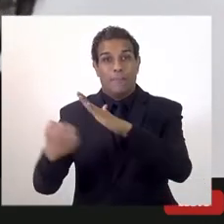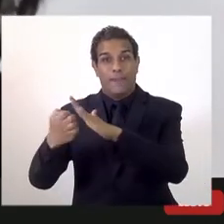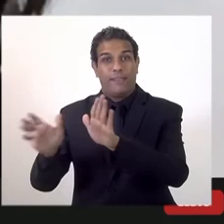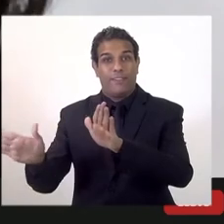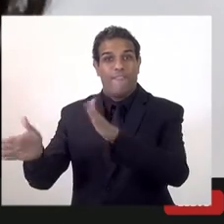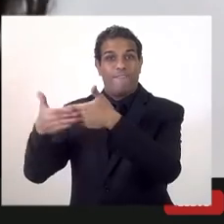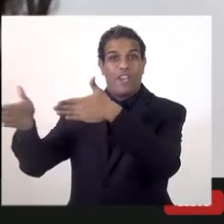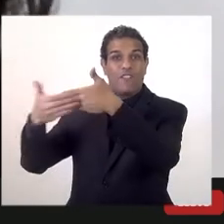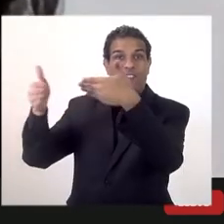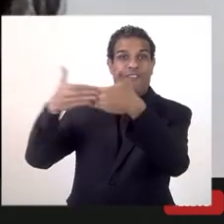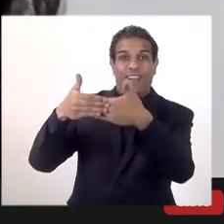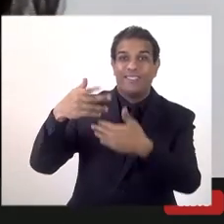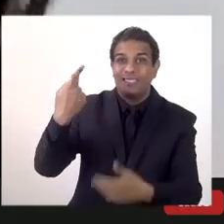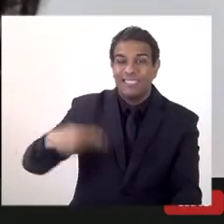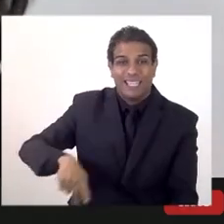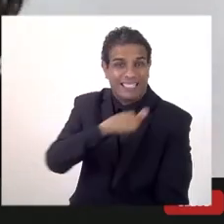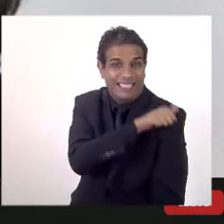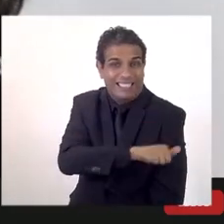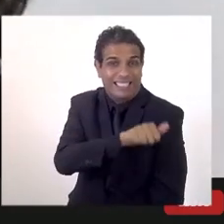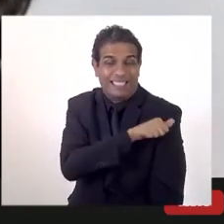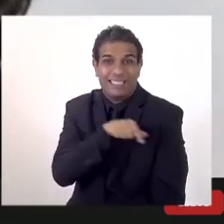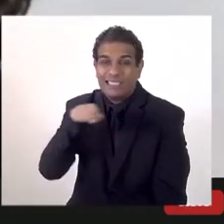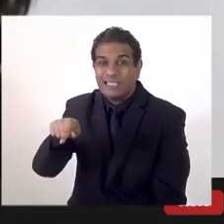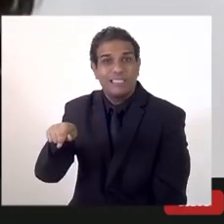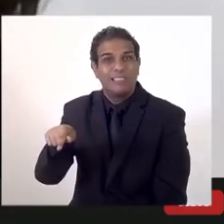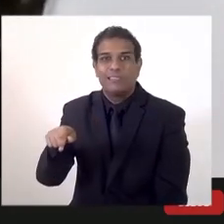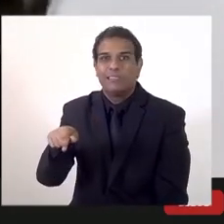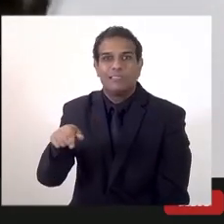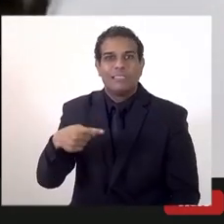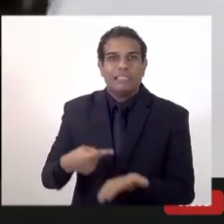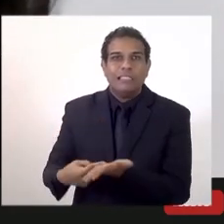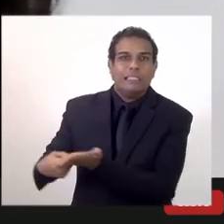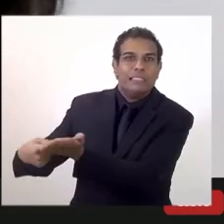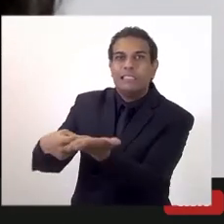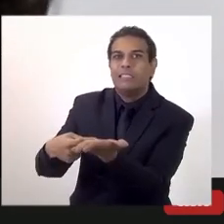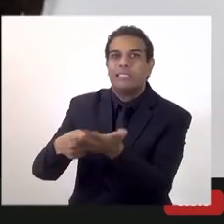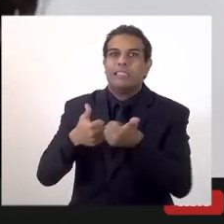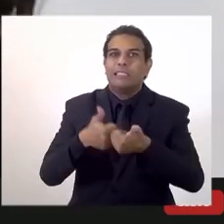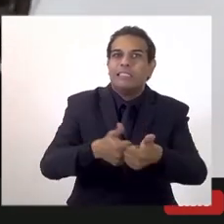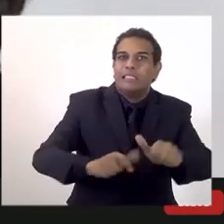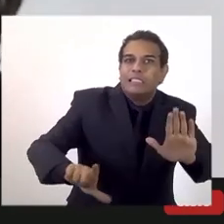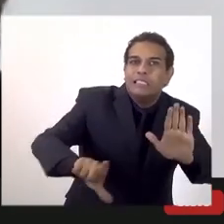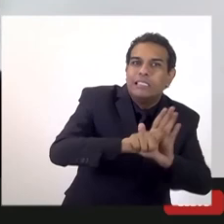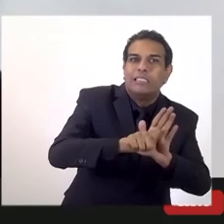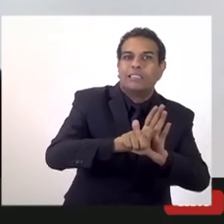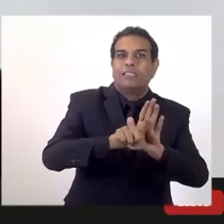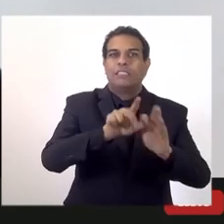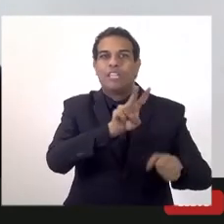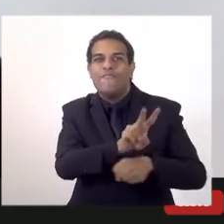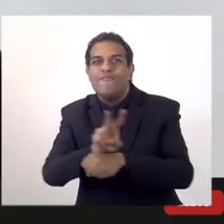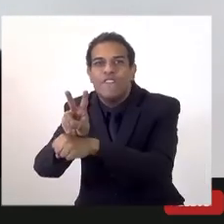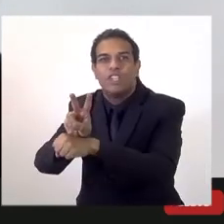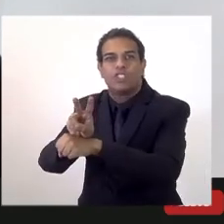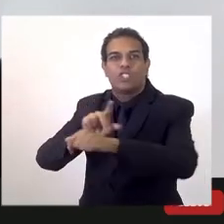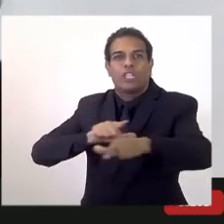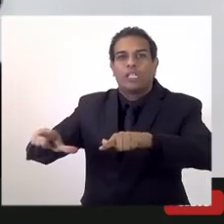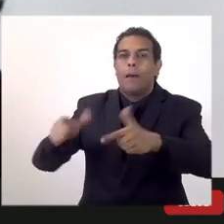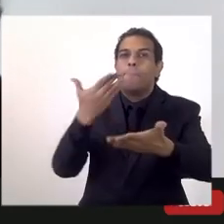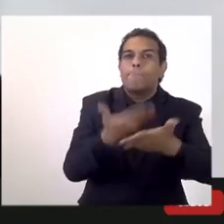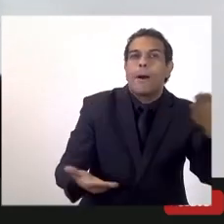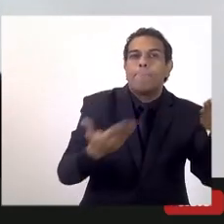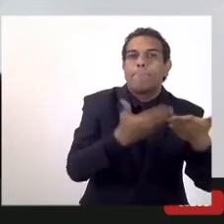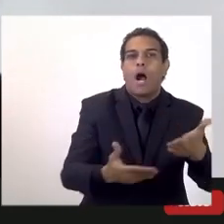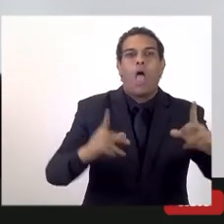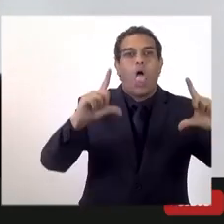e portanto a não possibilidade de cumprimento de demandas legais e fiscais colaborando com isso também no